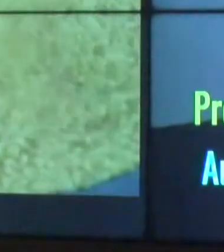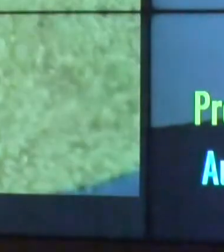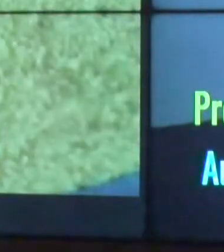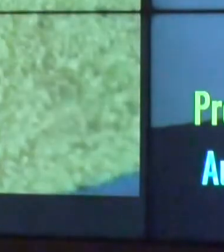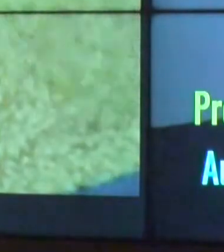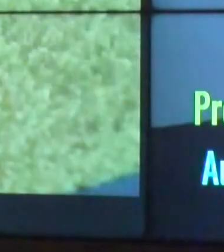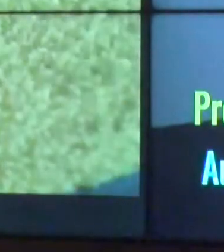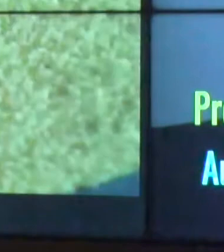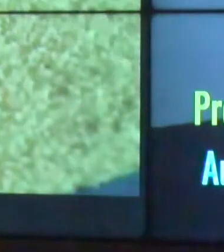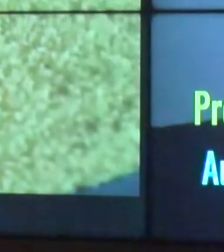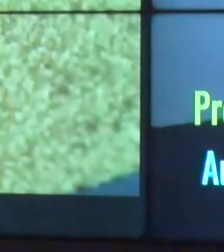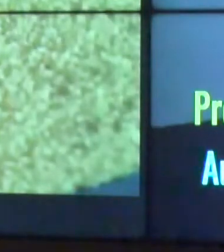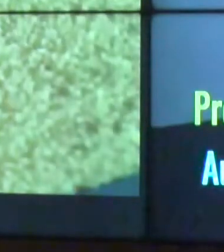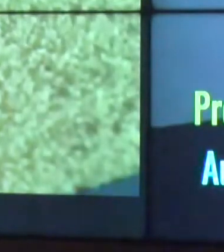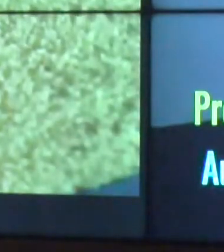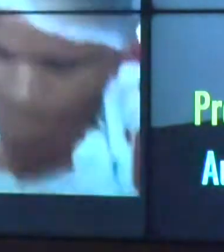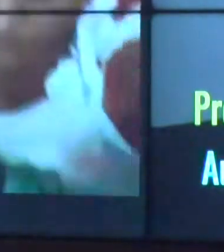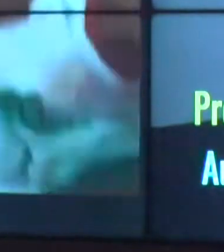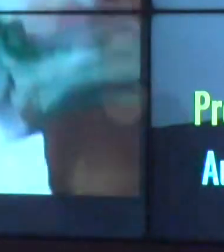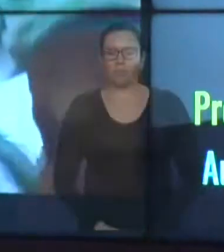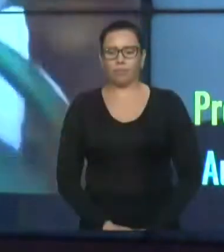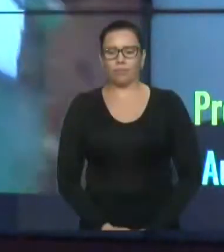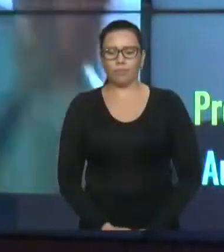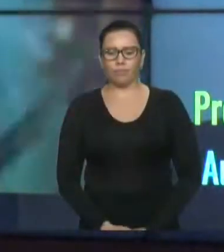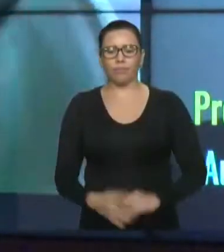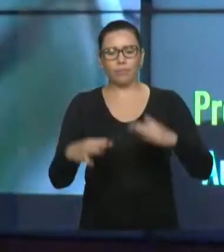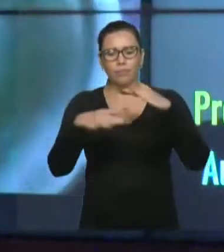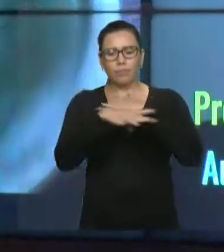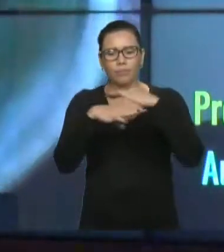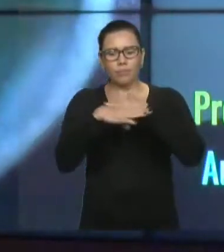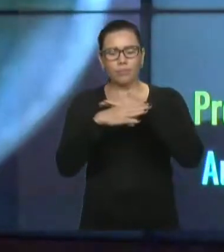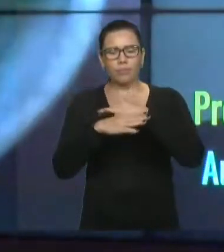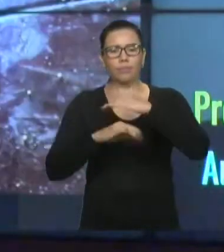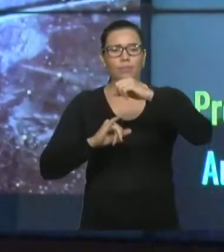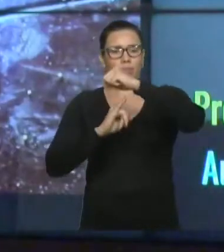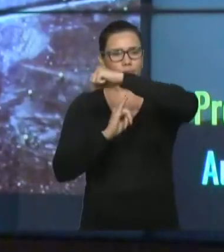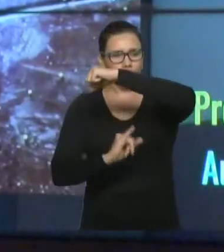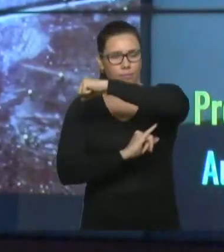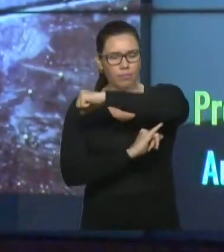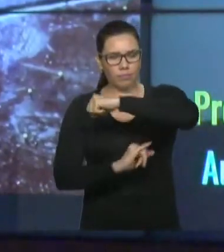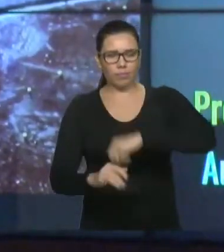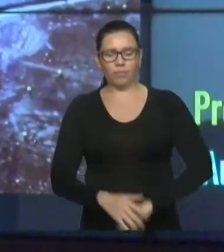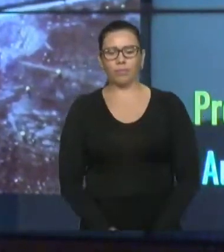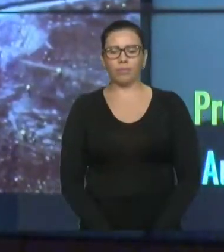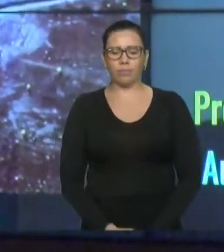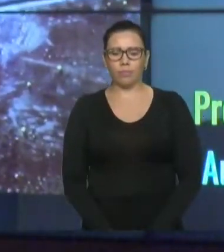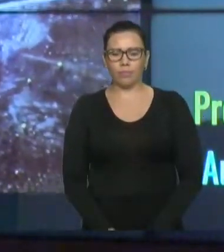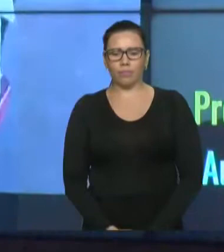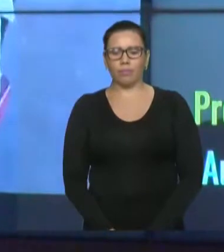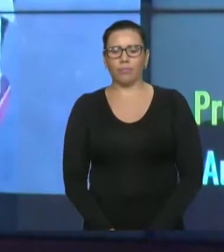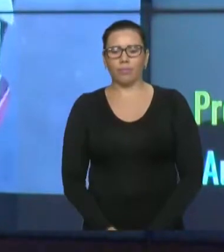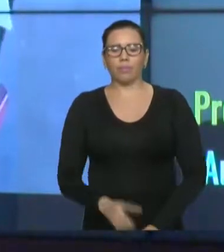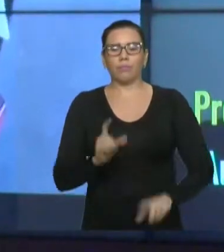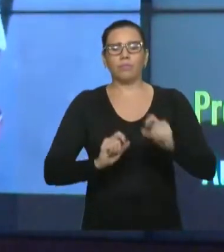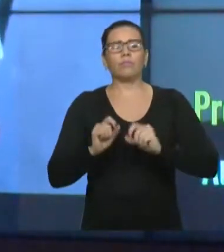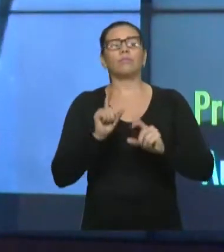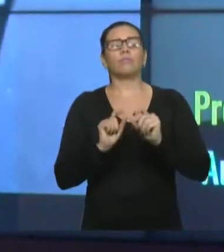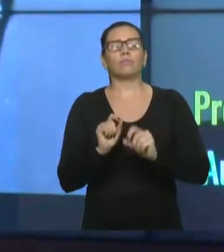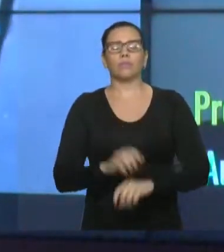Lages, a cidade de Itapecurumirim, o assentamento Cristina Alves,